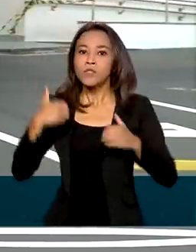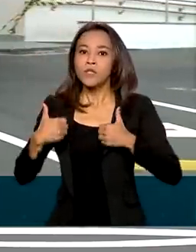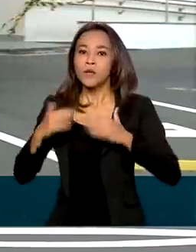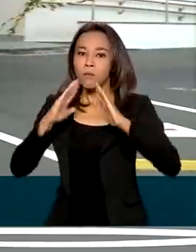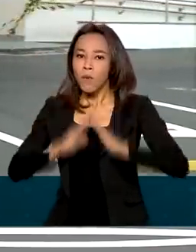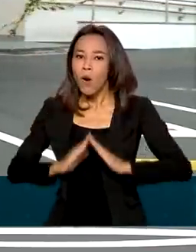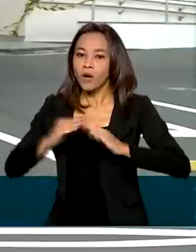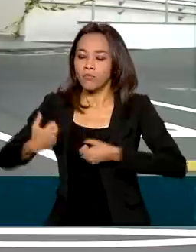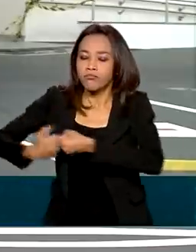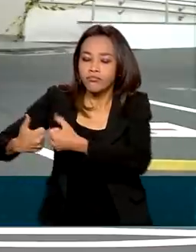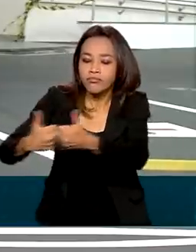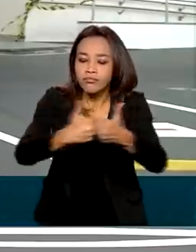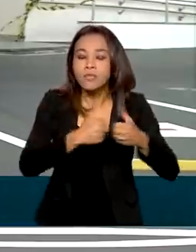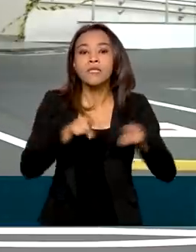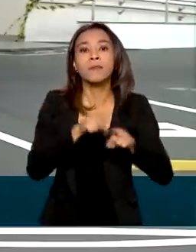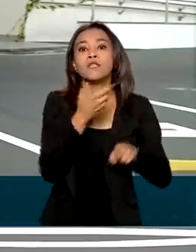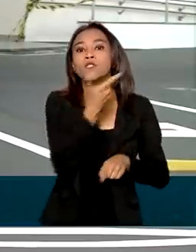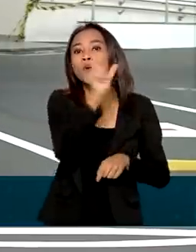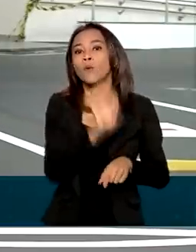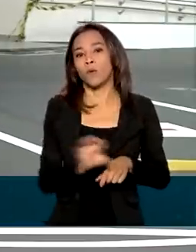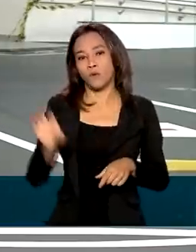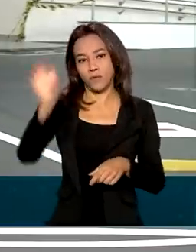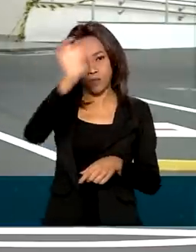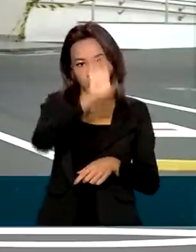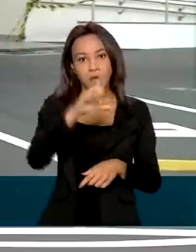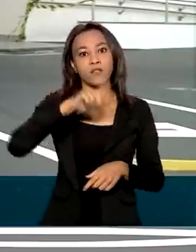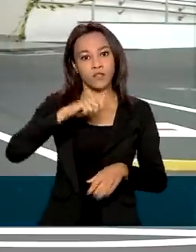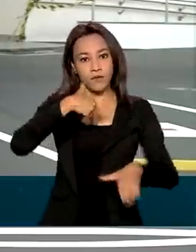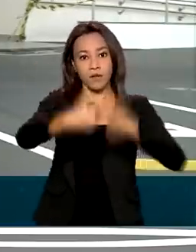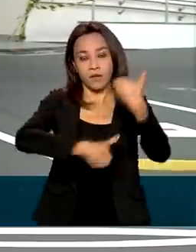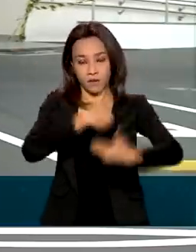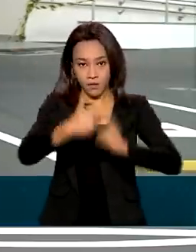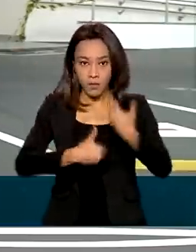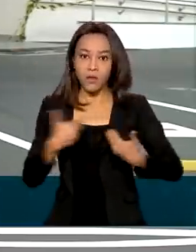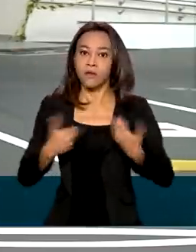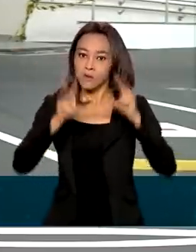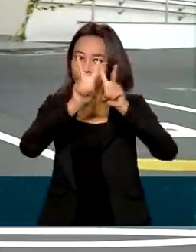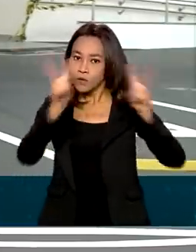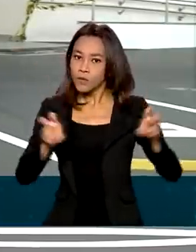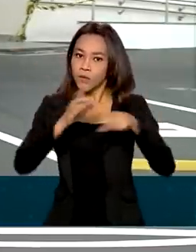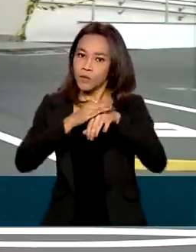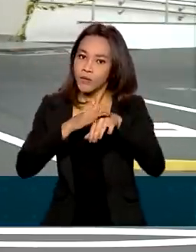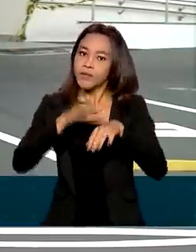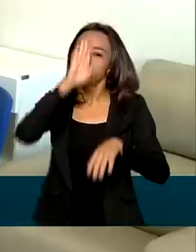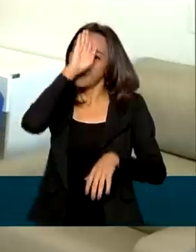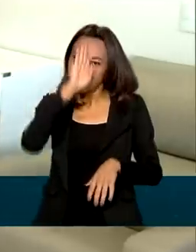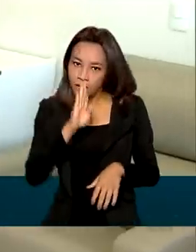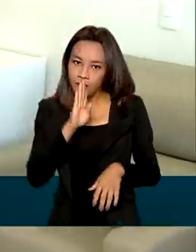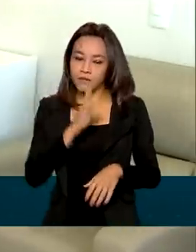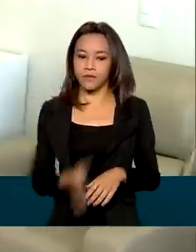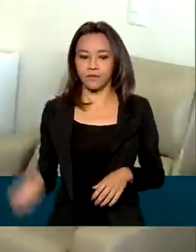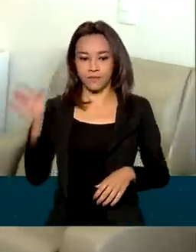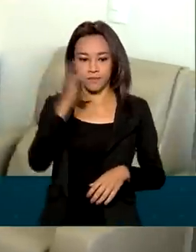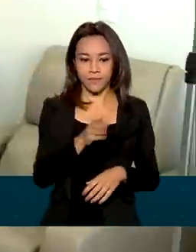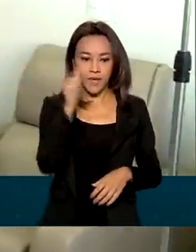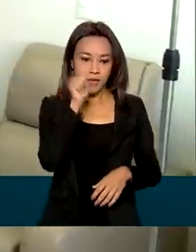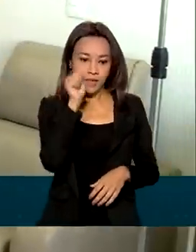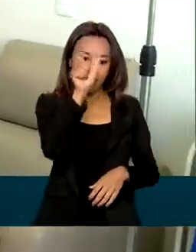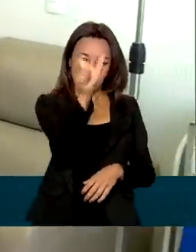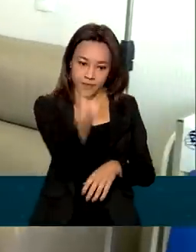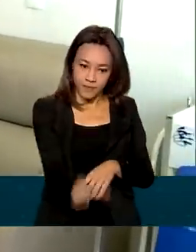e também de outros estados, que tiveram tratamento oncológico totalmente gratuito. Beatriz